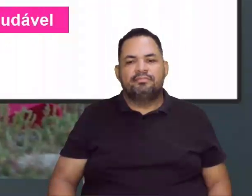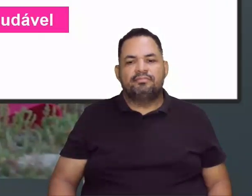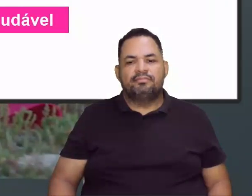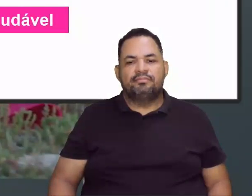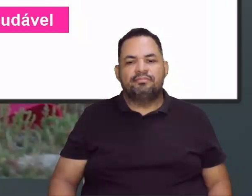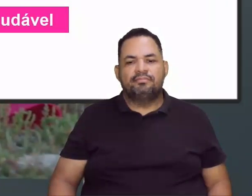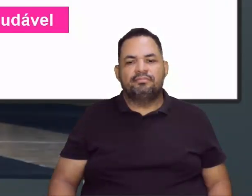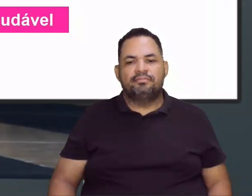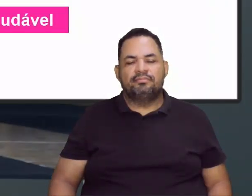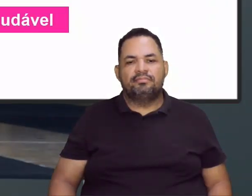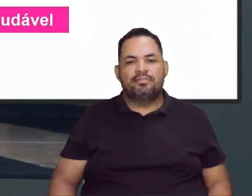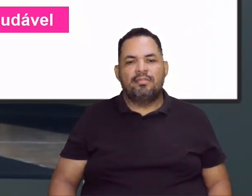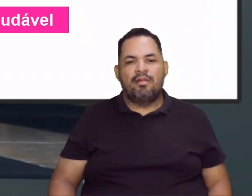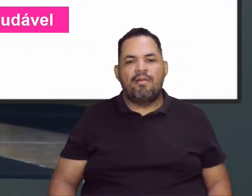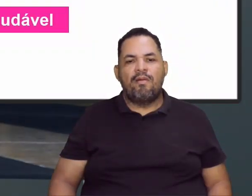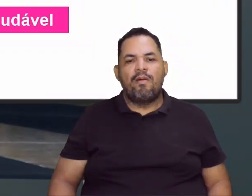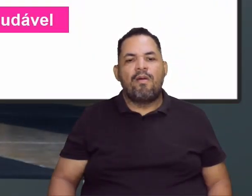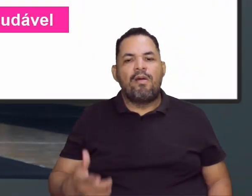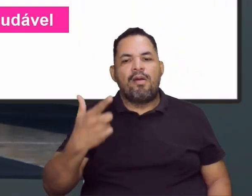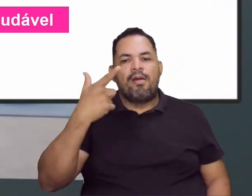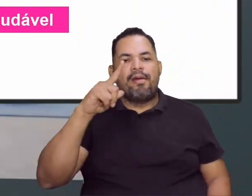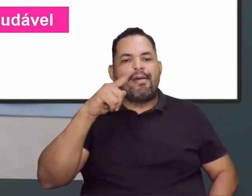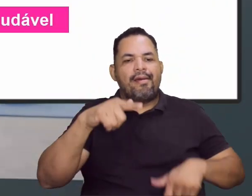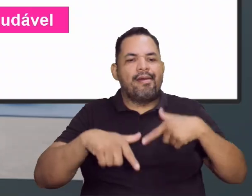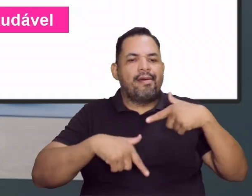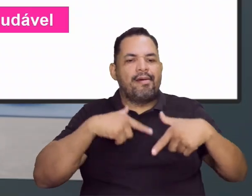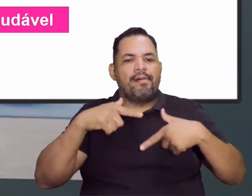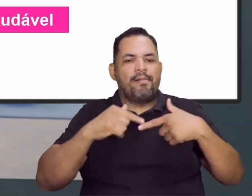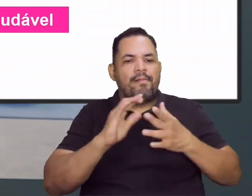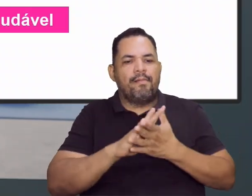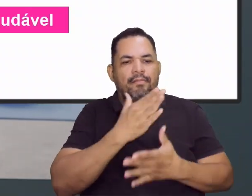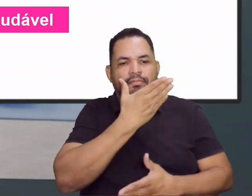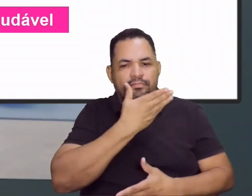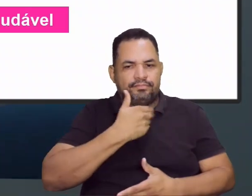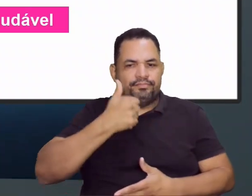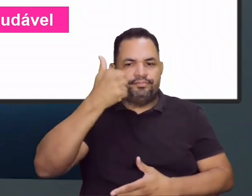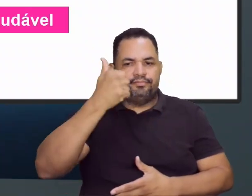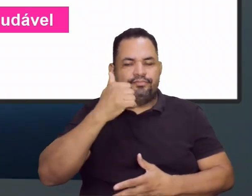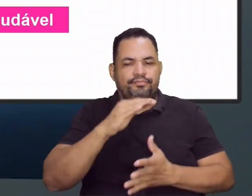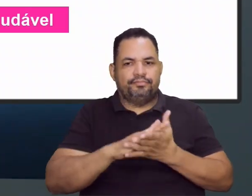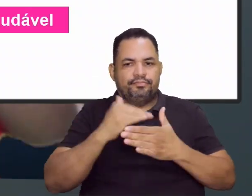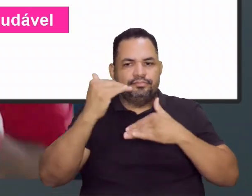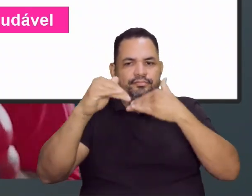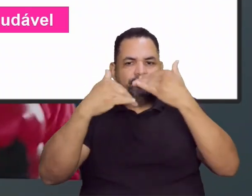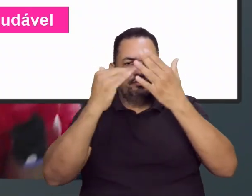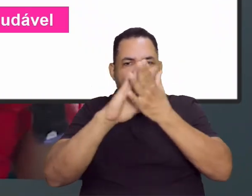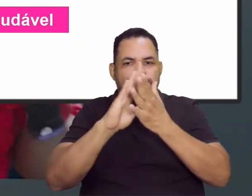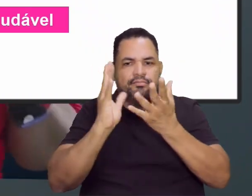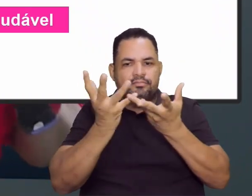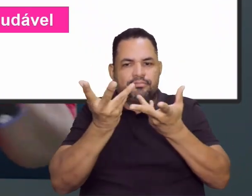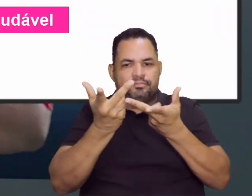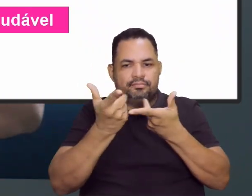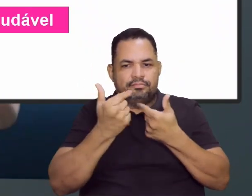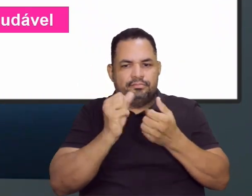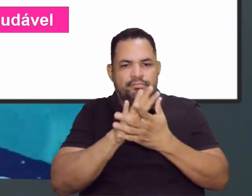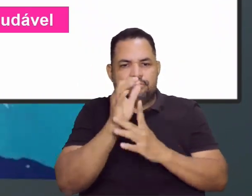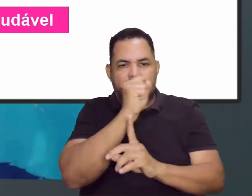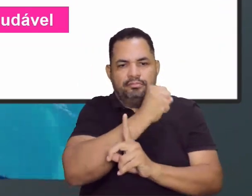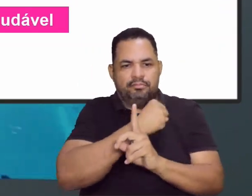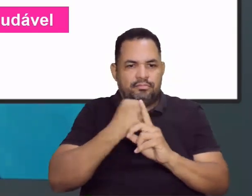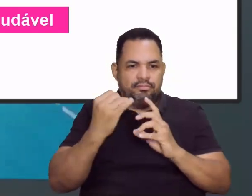Prof. Olha só, eu consigo trabalhar aí, né? Aprimorar mais ainda o desenvolvimento das habilidades